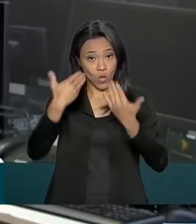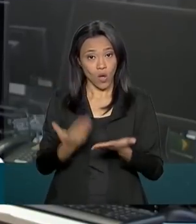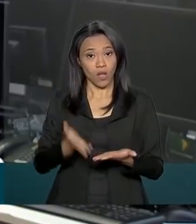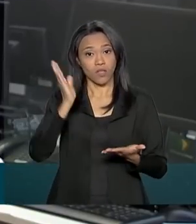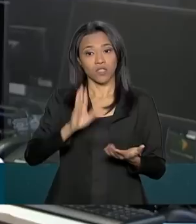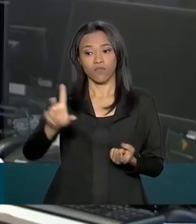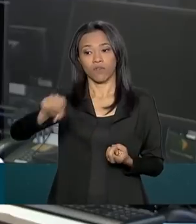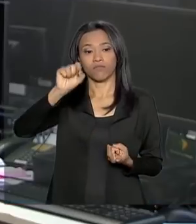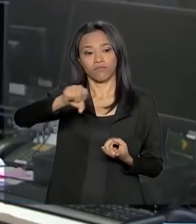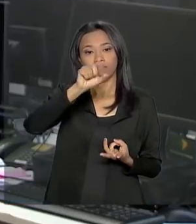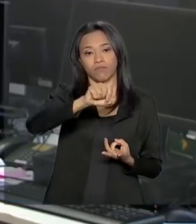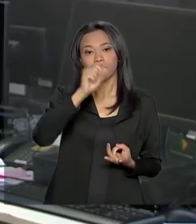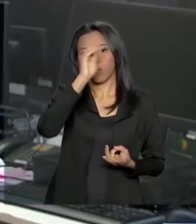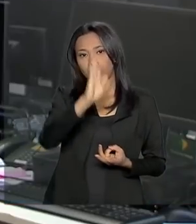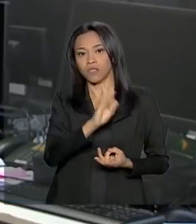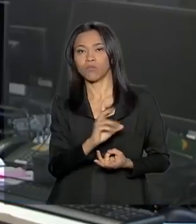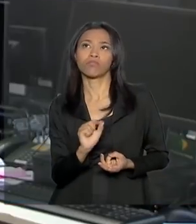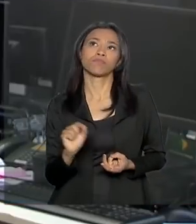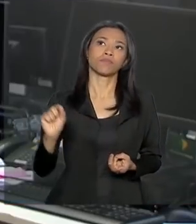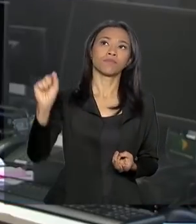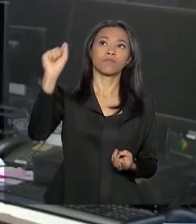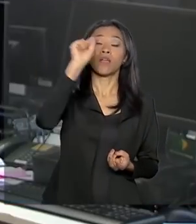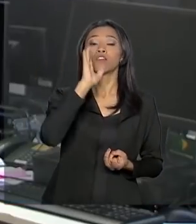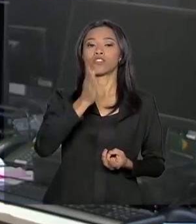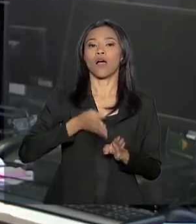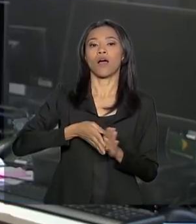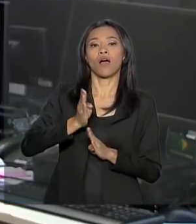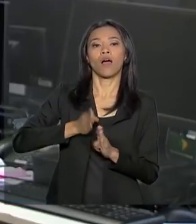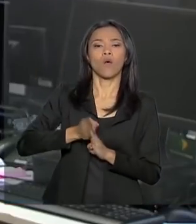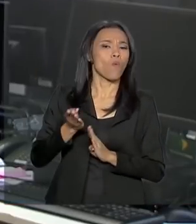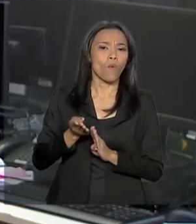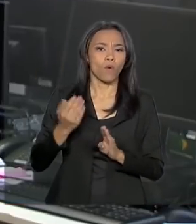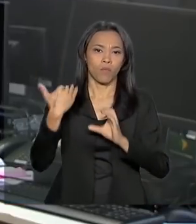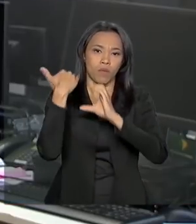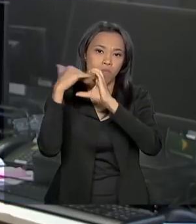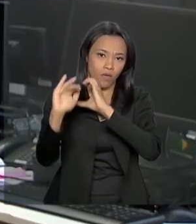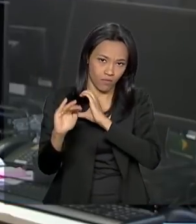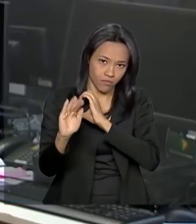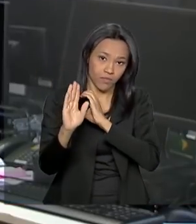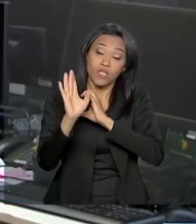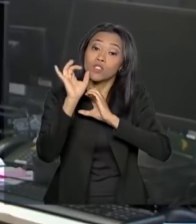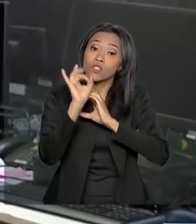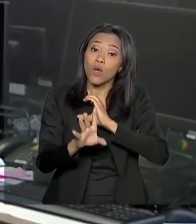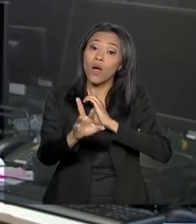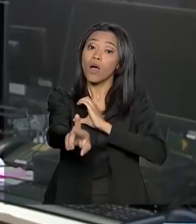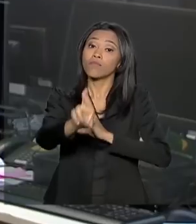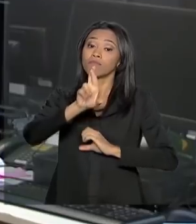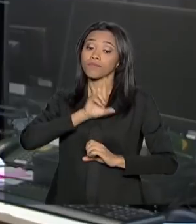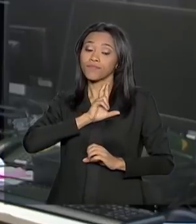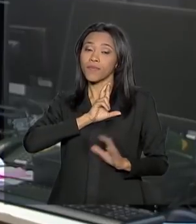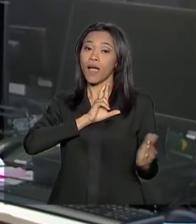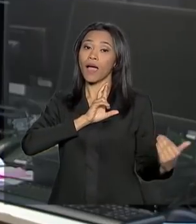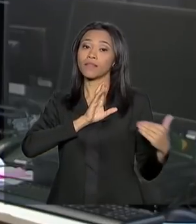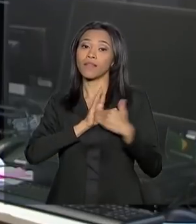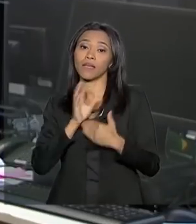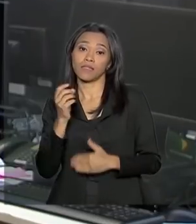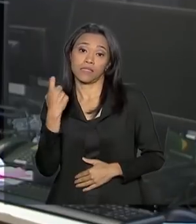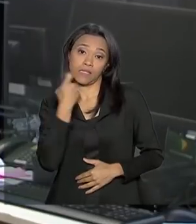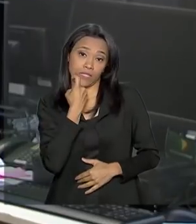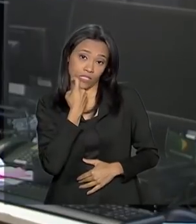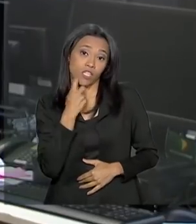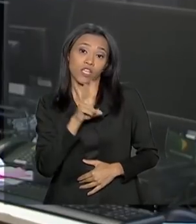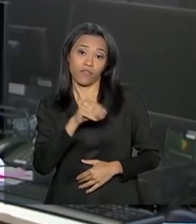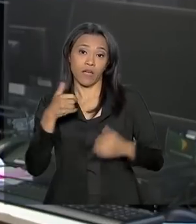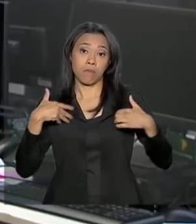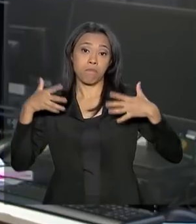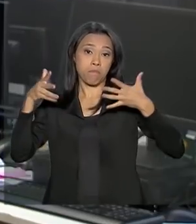selecionadas. Elas já receberam as orientações por e-mail e agora só precisam confirmar até sexta-feira a participação